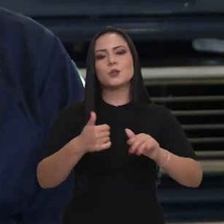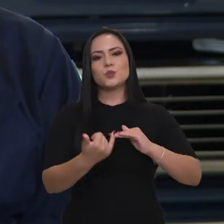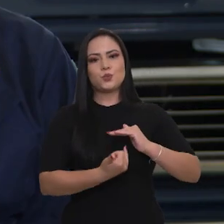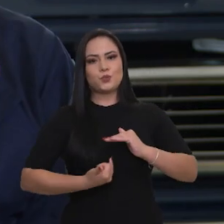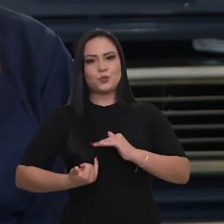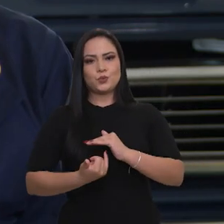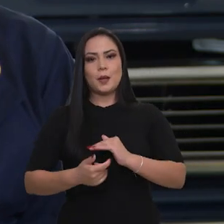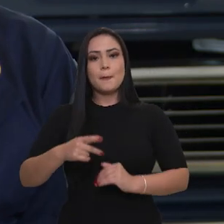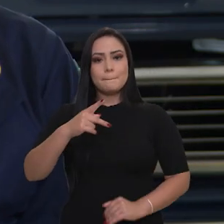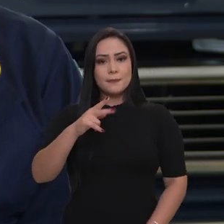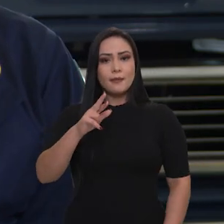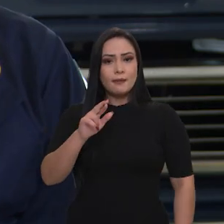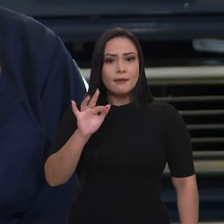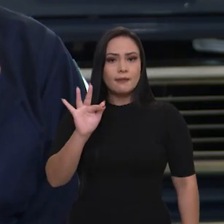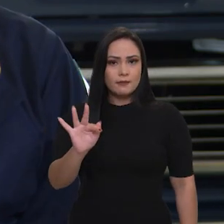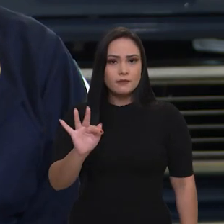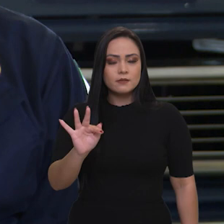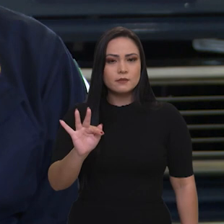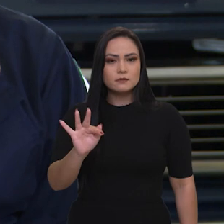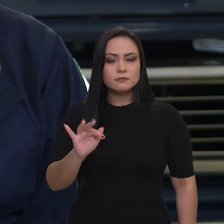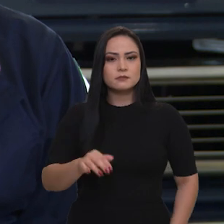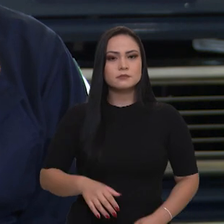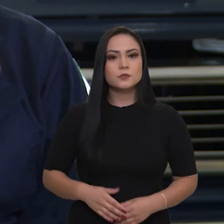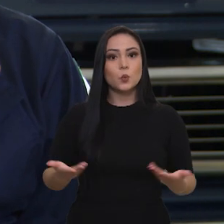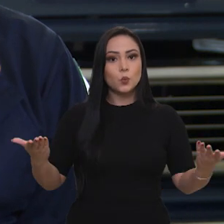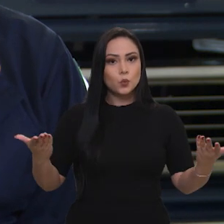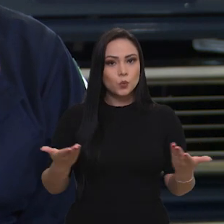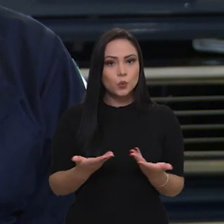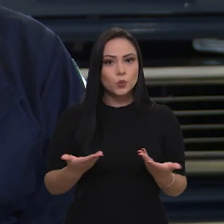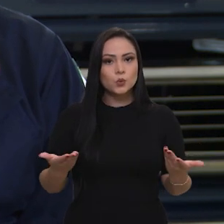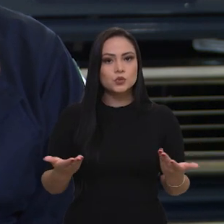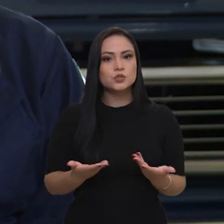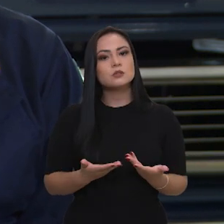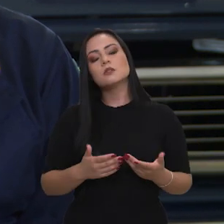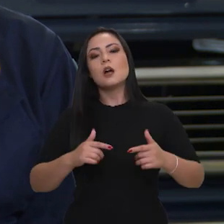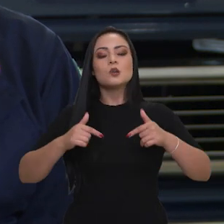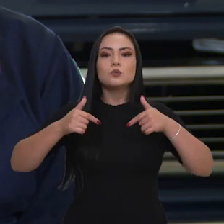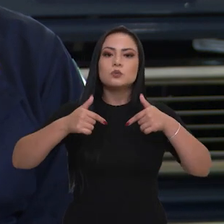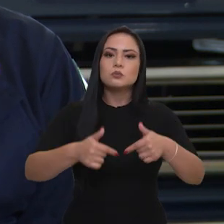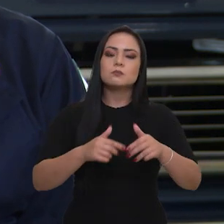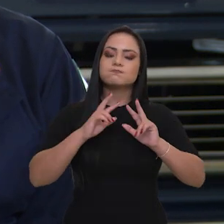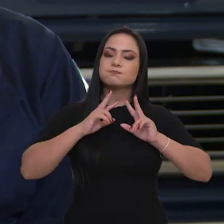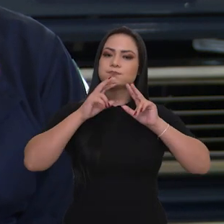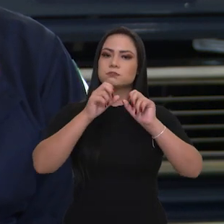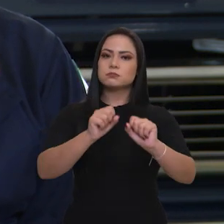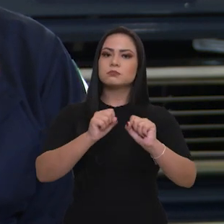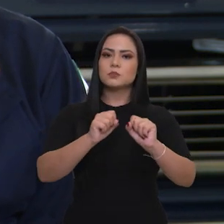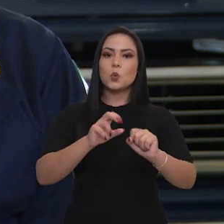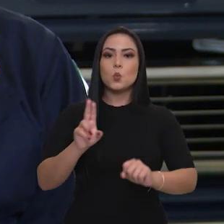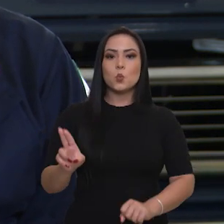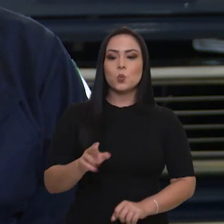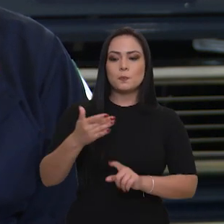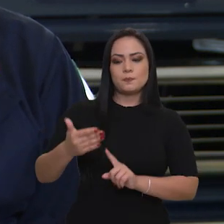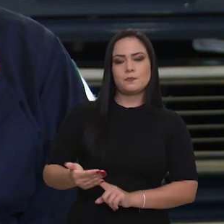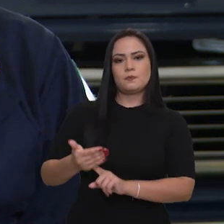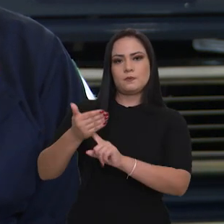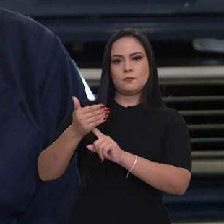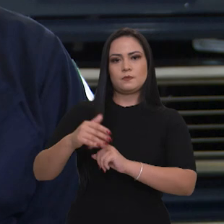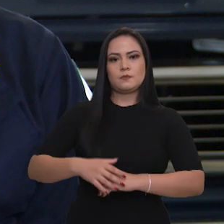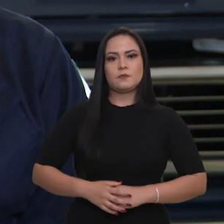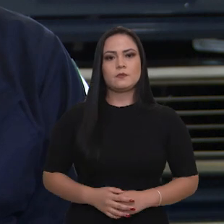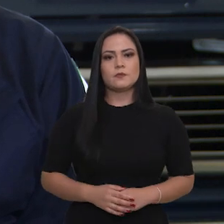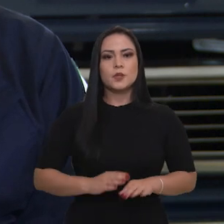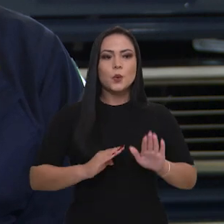instituições. A Polícia Rodoviária Federal, hoje, atua muito fortemente com o uso de